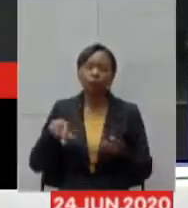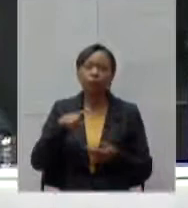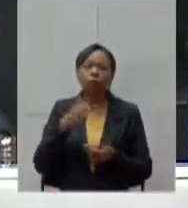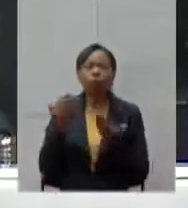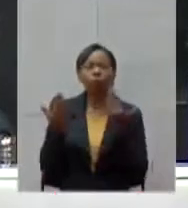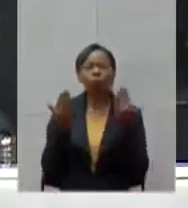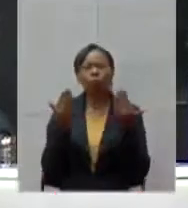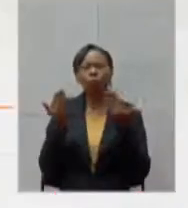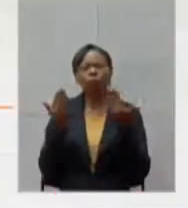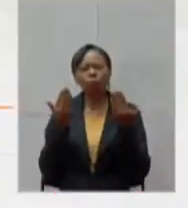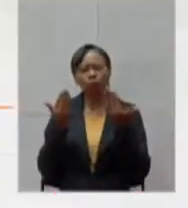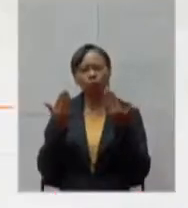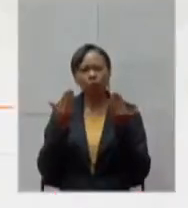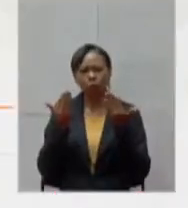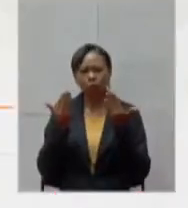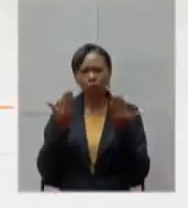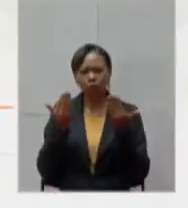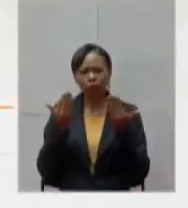necessidade